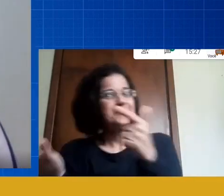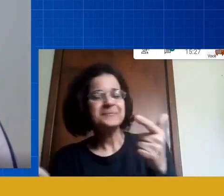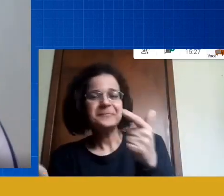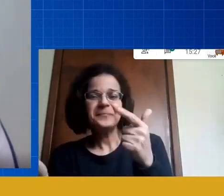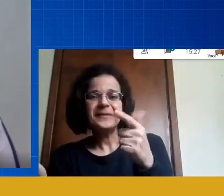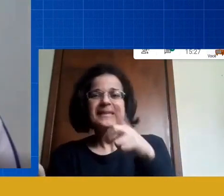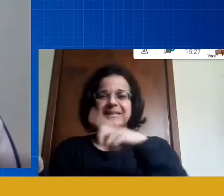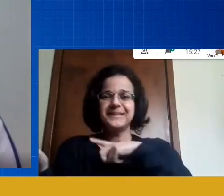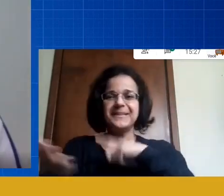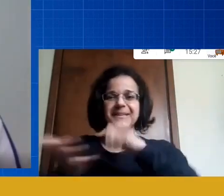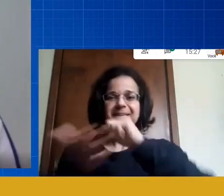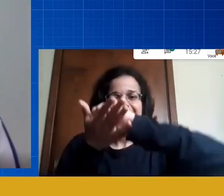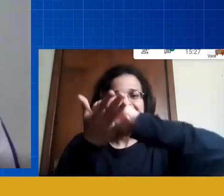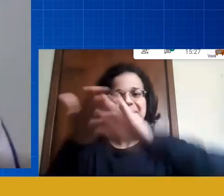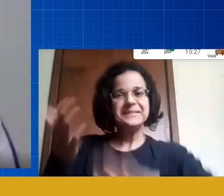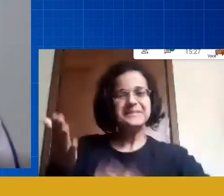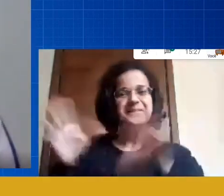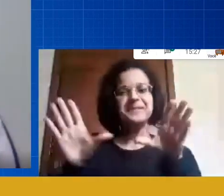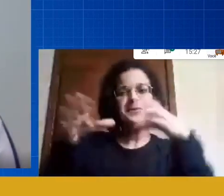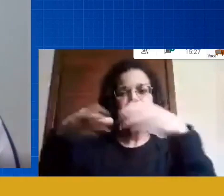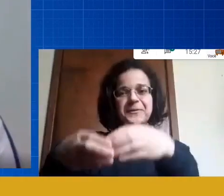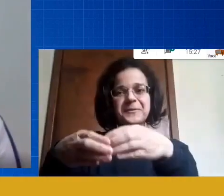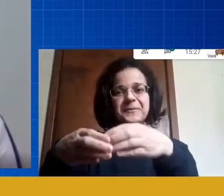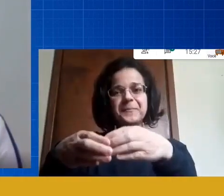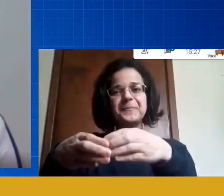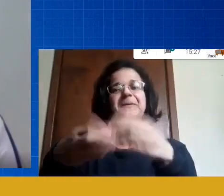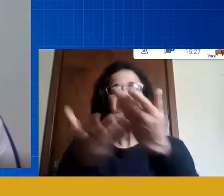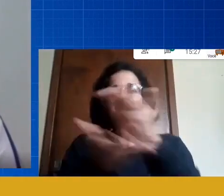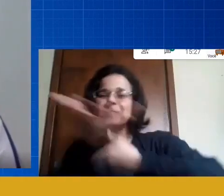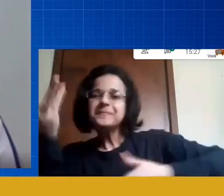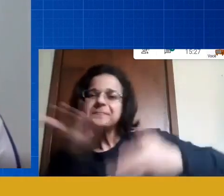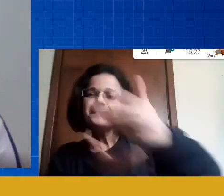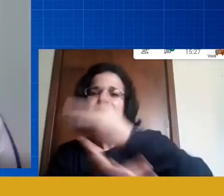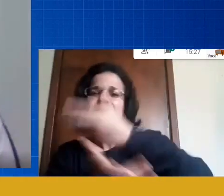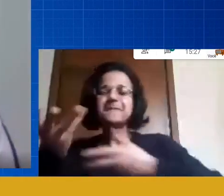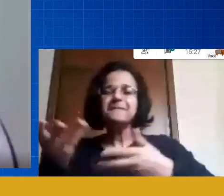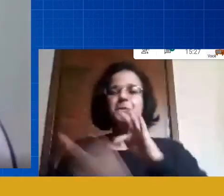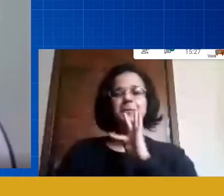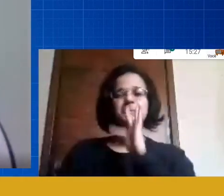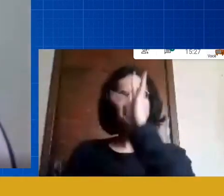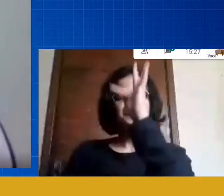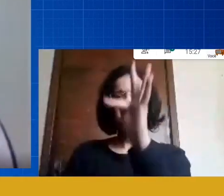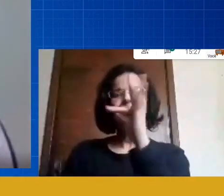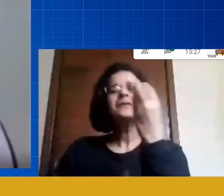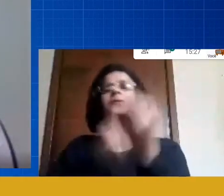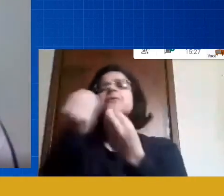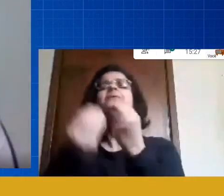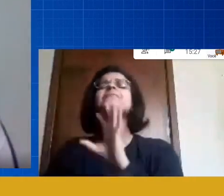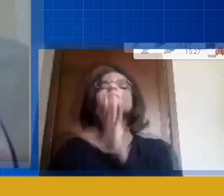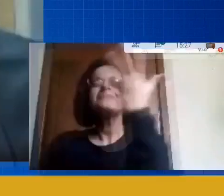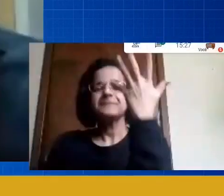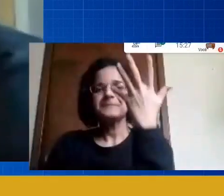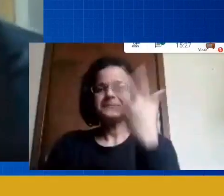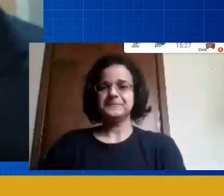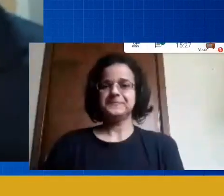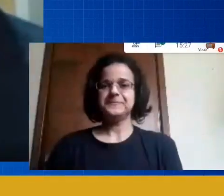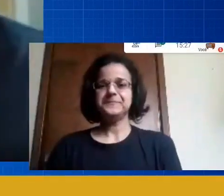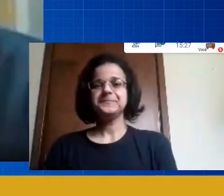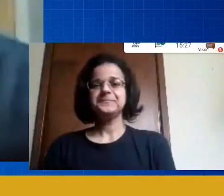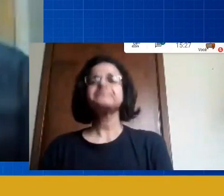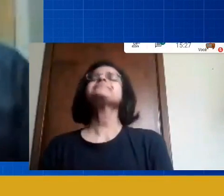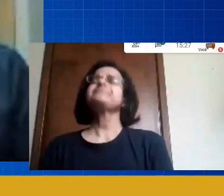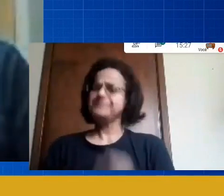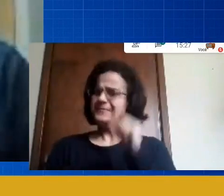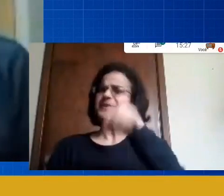atividades em conjunto vamos nos socializarmos para o futuro como é que vai ser isso vamos